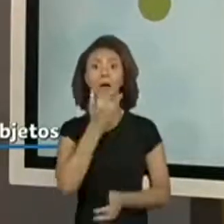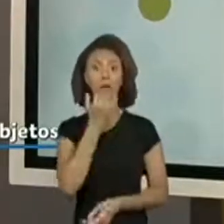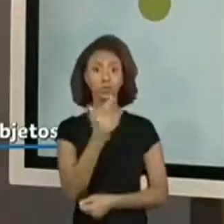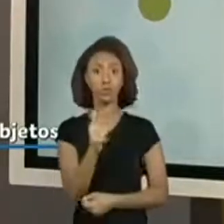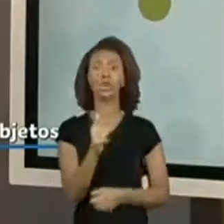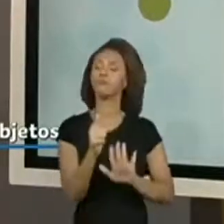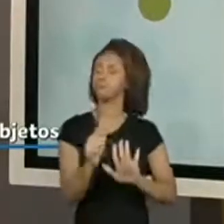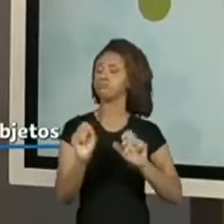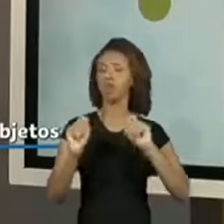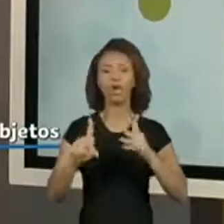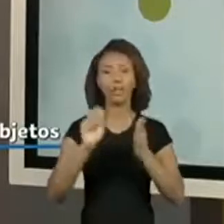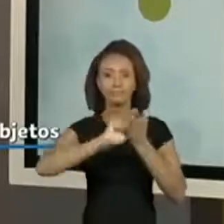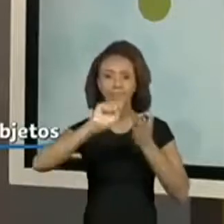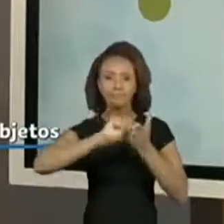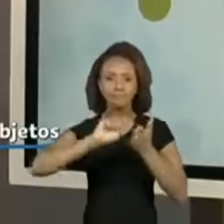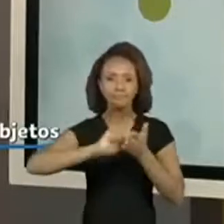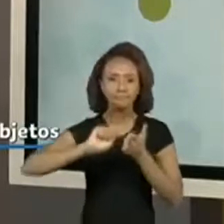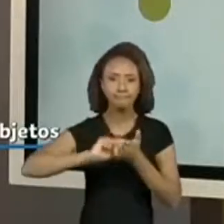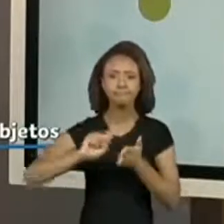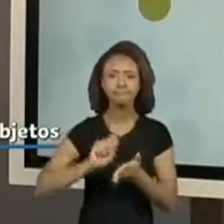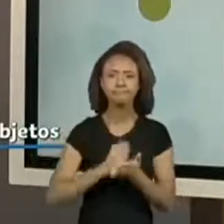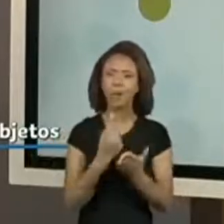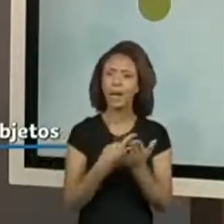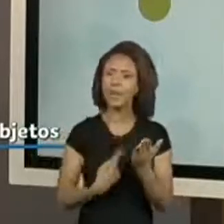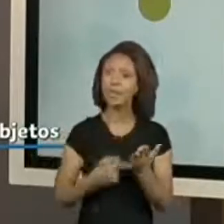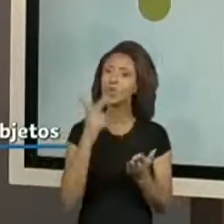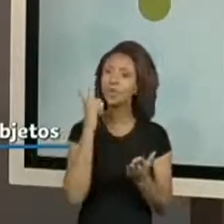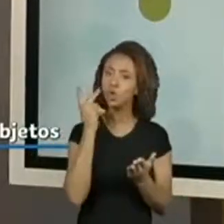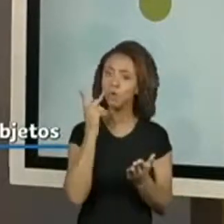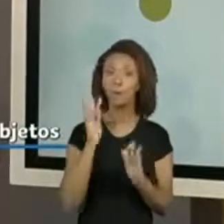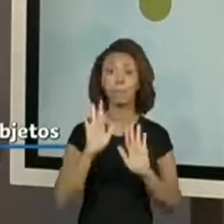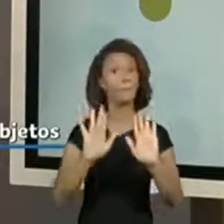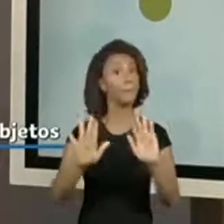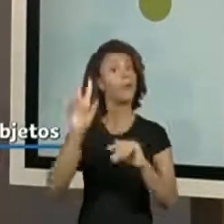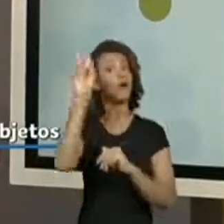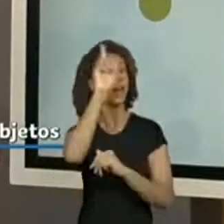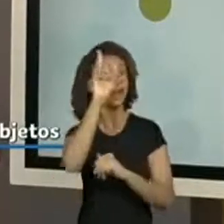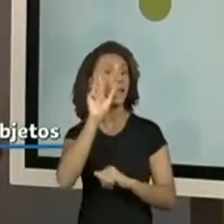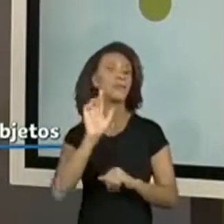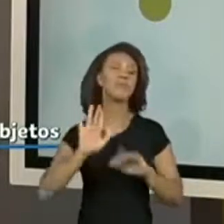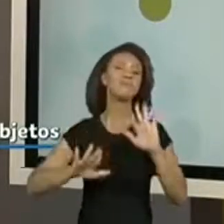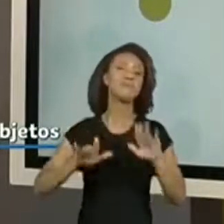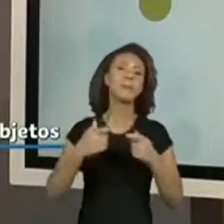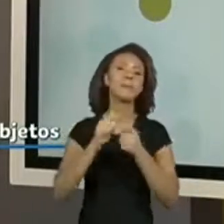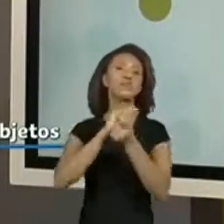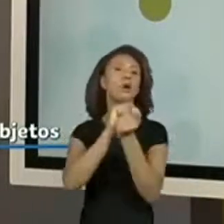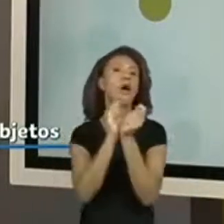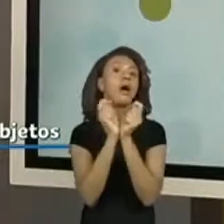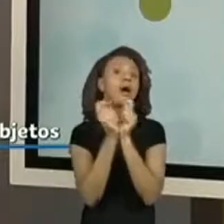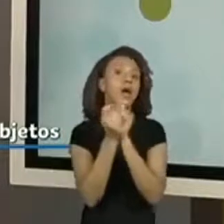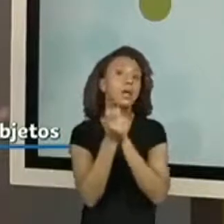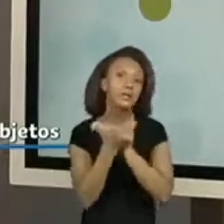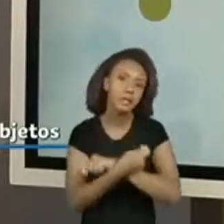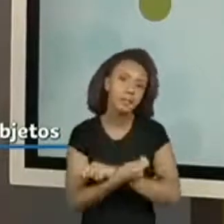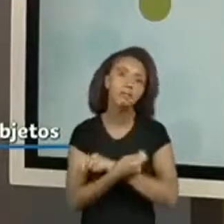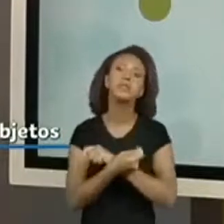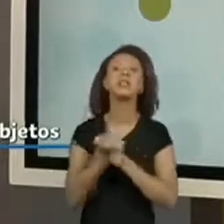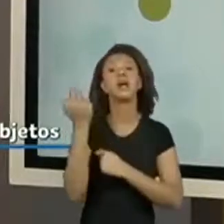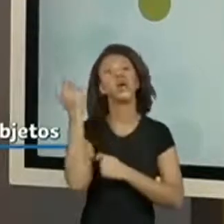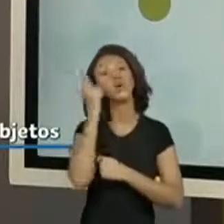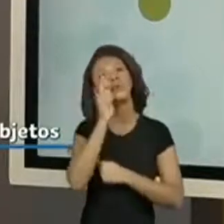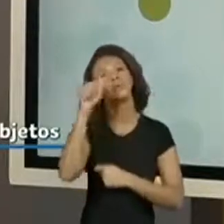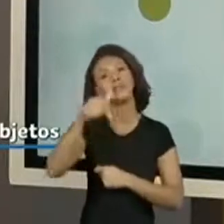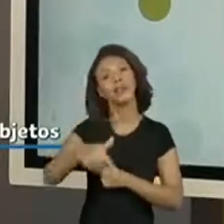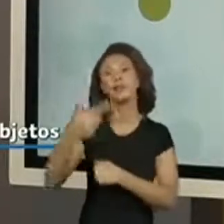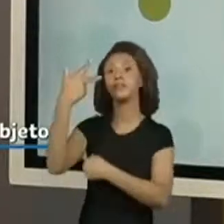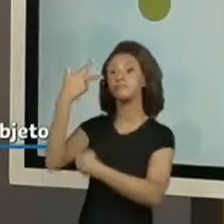Vamos fazer no caderno e acompanhar. Lembrando que a gente precisou fazer algumas adaptações no material para transmitir